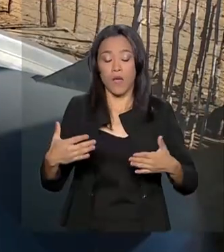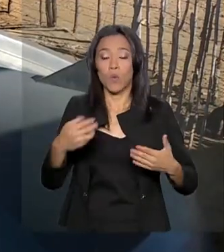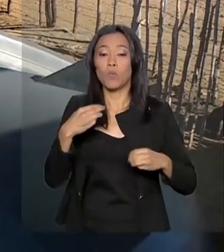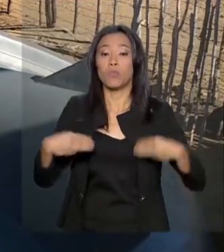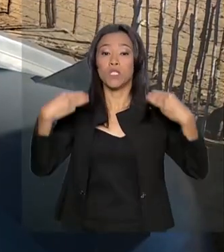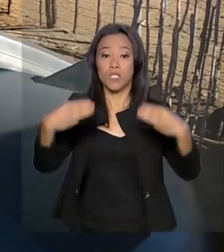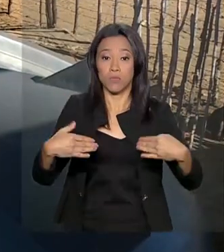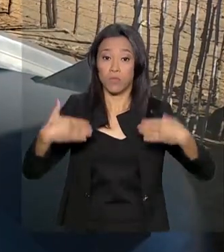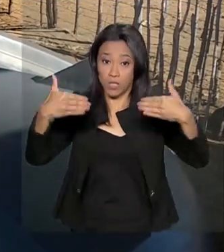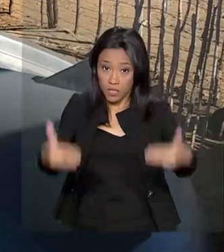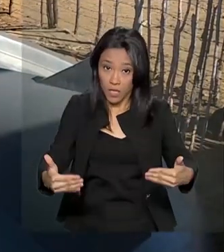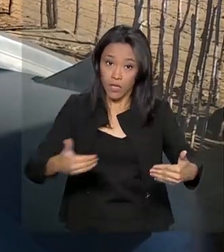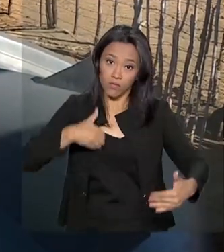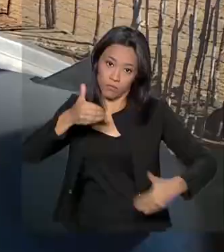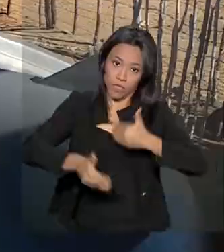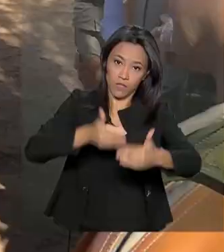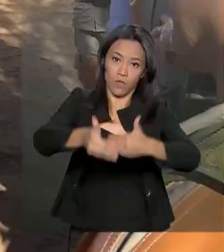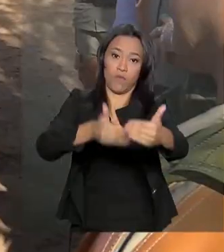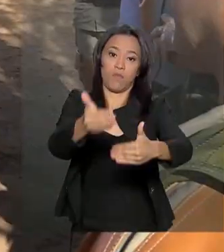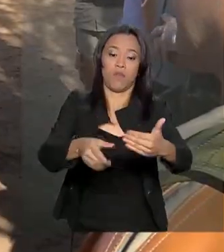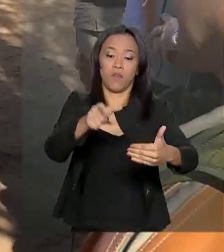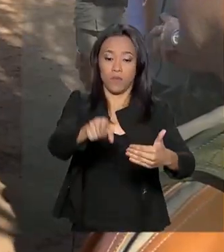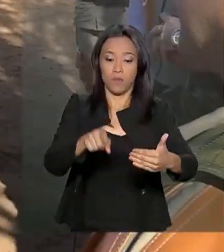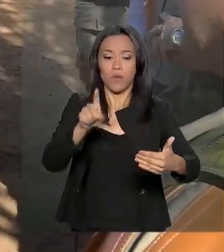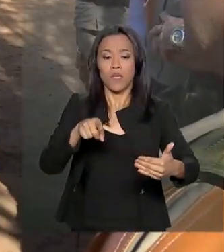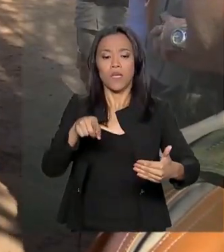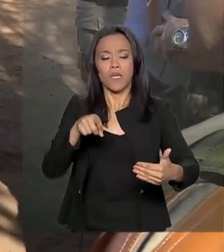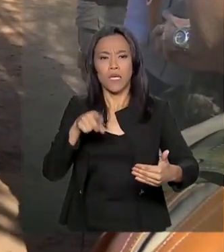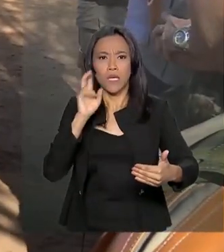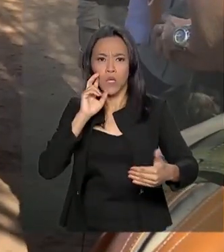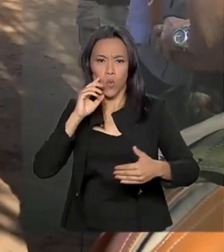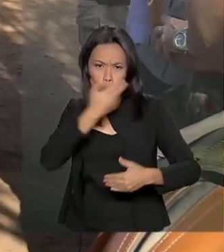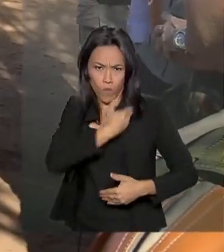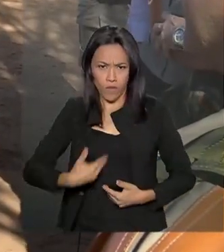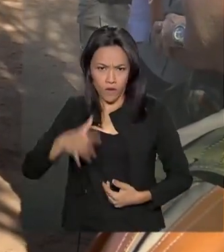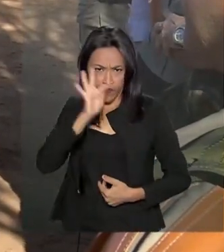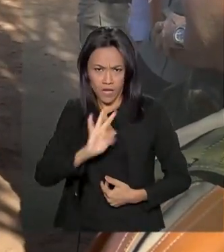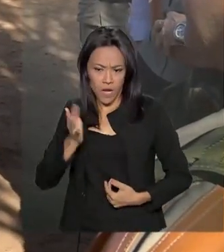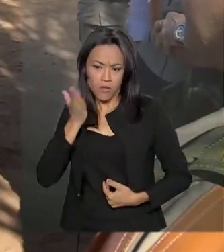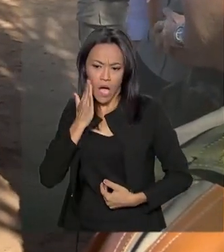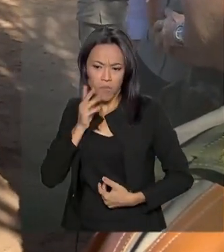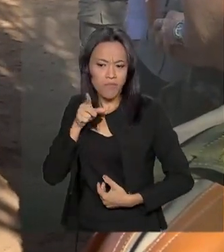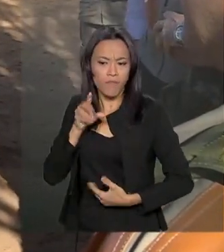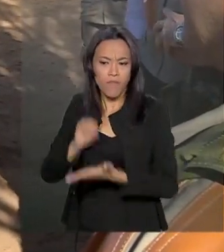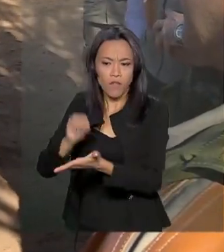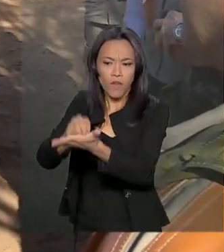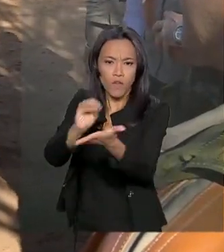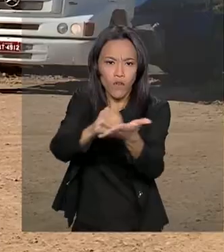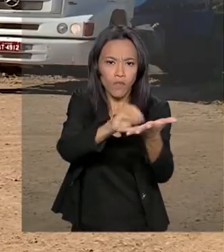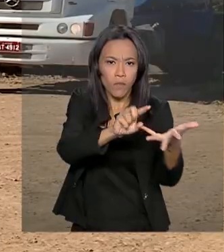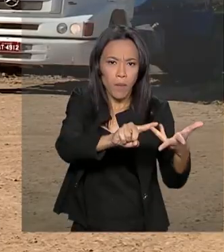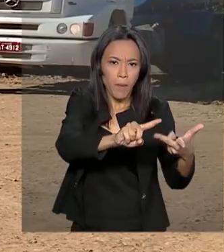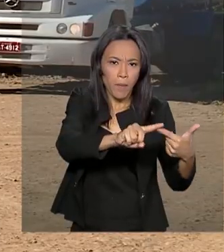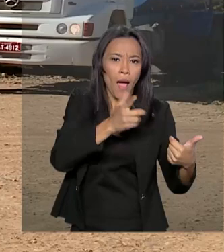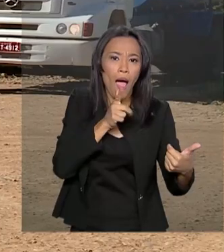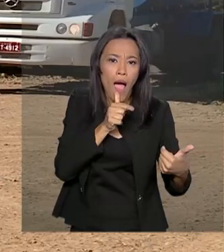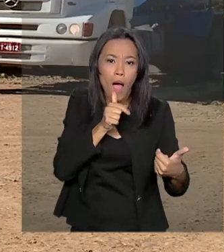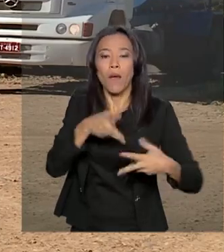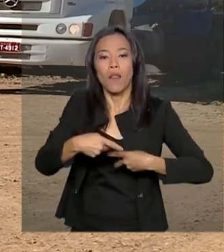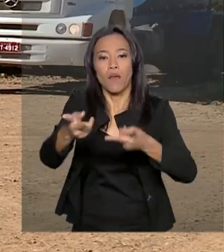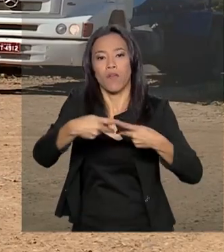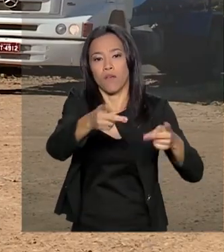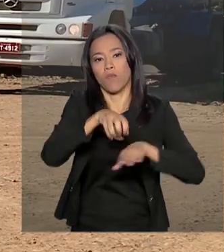os estados que são reconhecidos pela União em situação de emergência, em casos de seca ou estiagem, podem ser